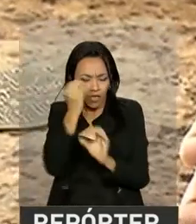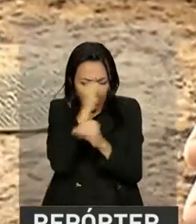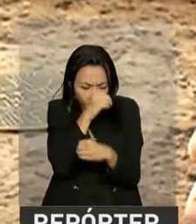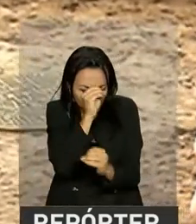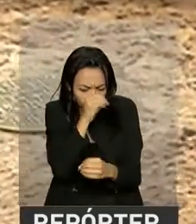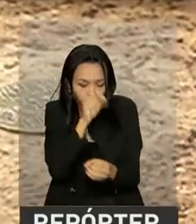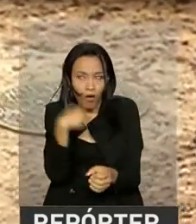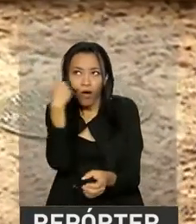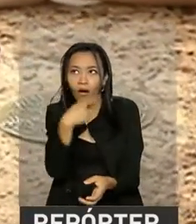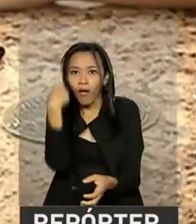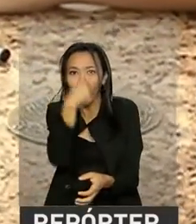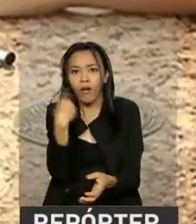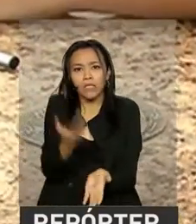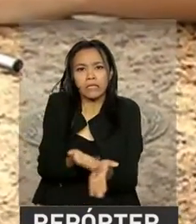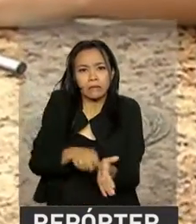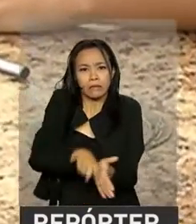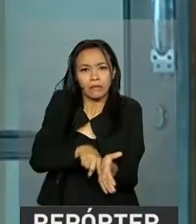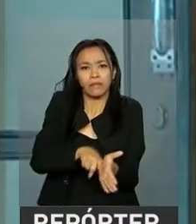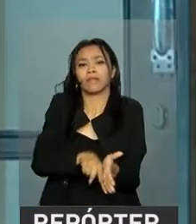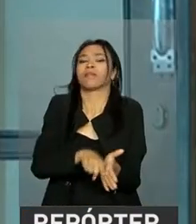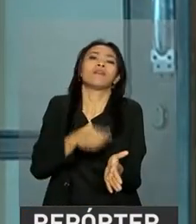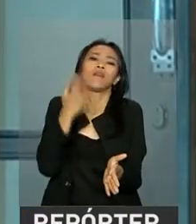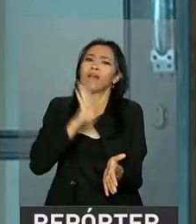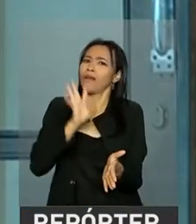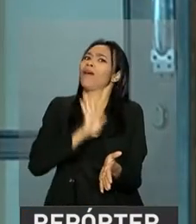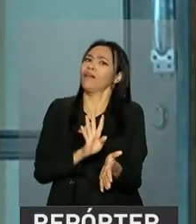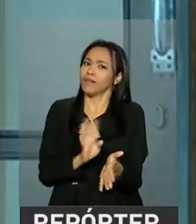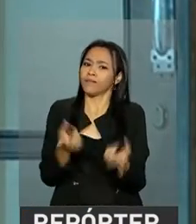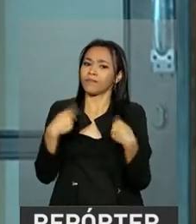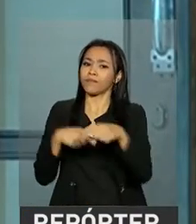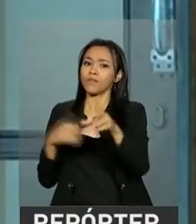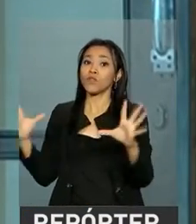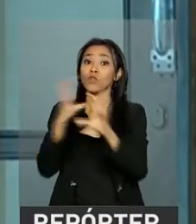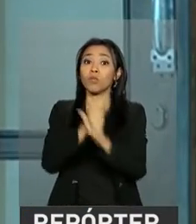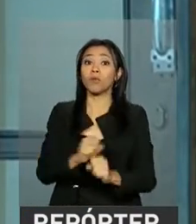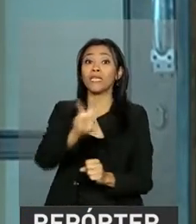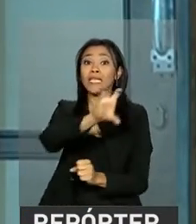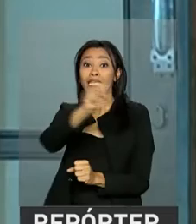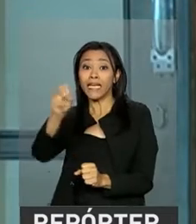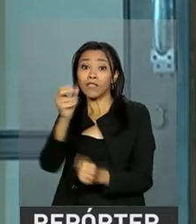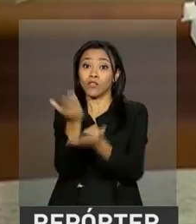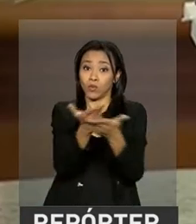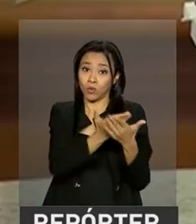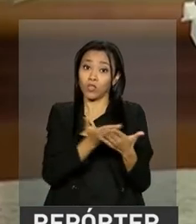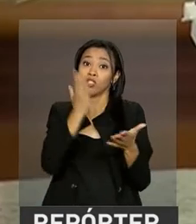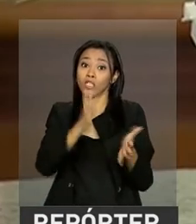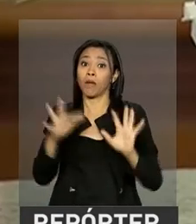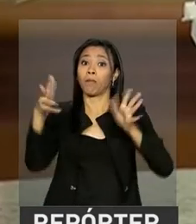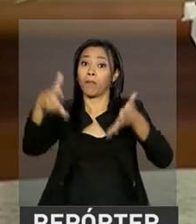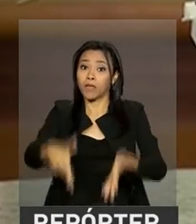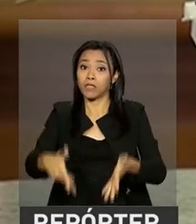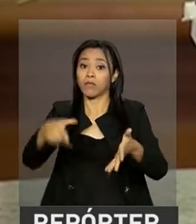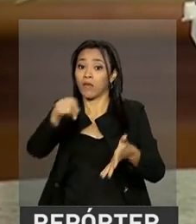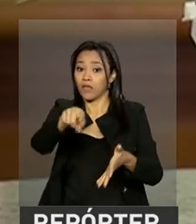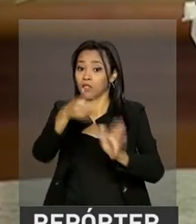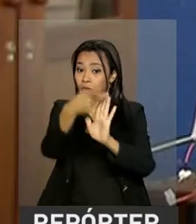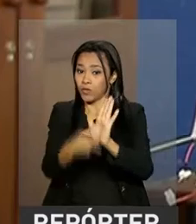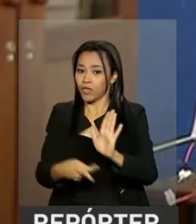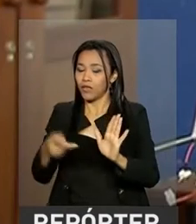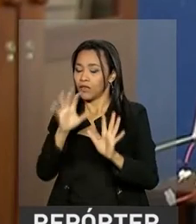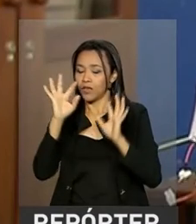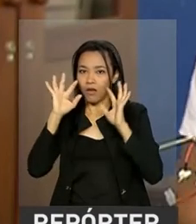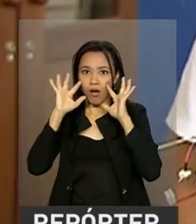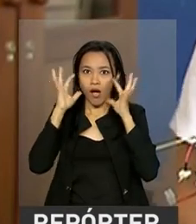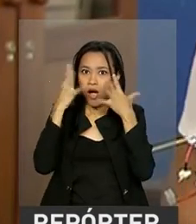passava horas aqui. E era bem legal. Ao todo, 500 estudantes já passaram pelo projeto, que se tornou uma atração na escola.